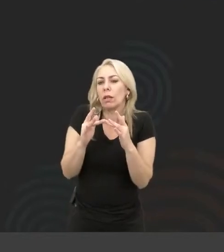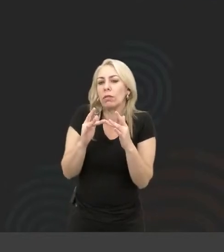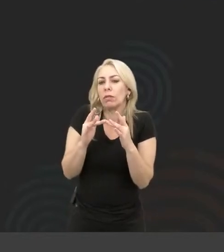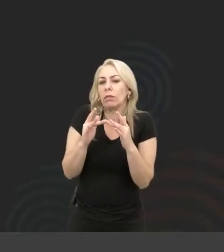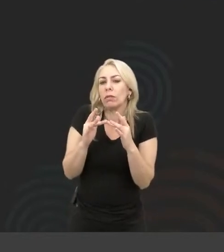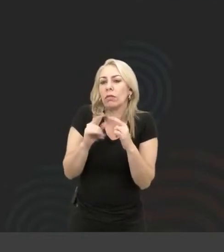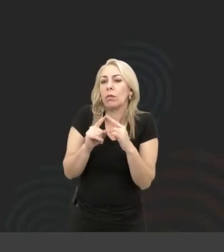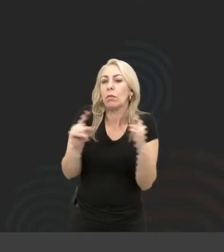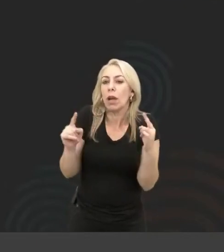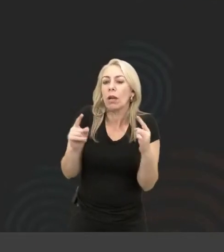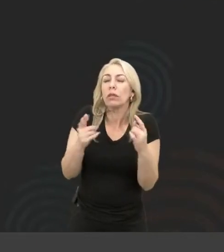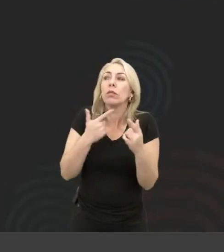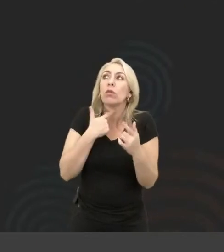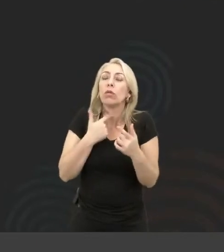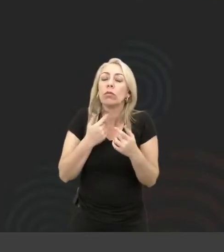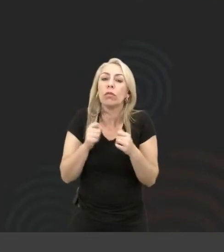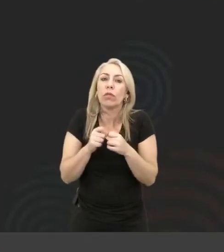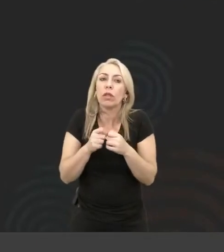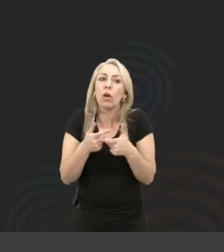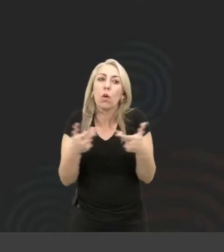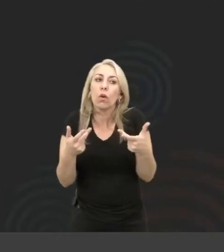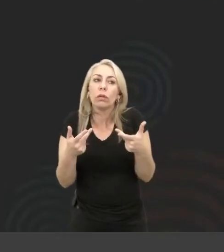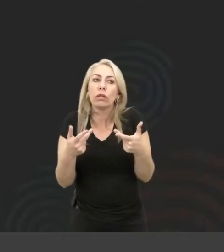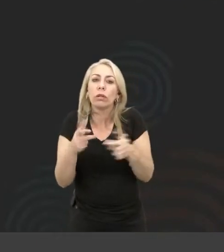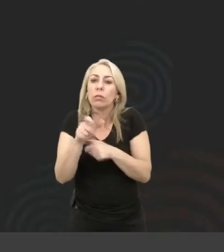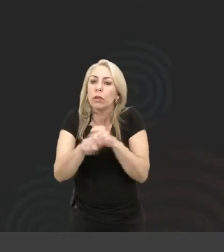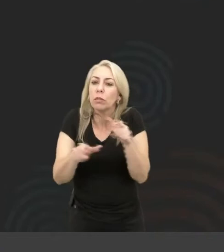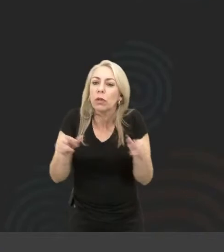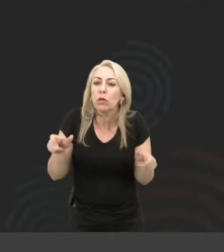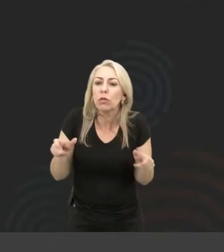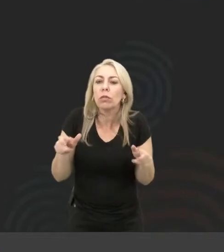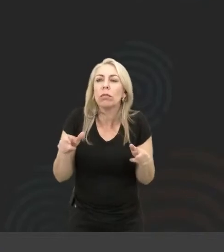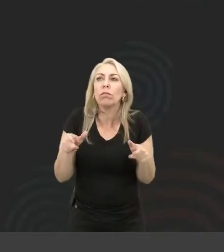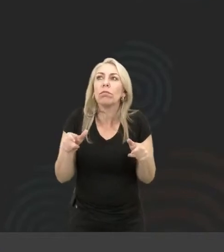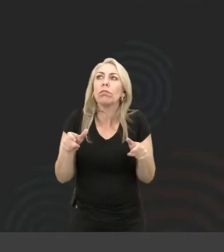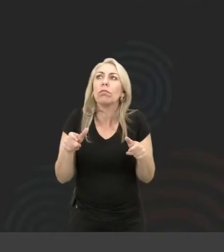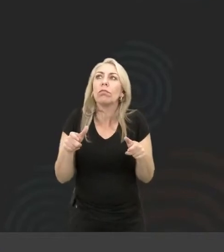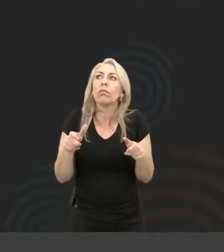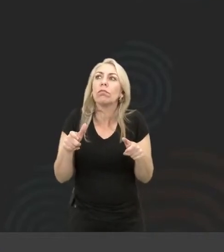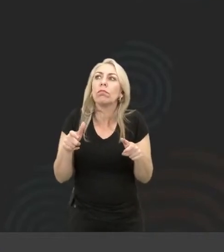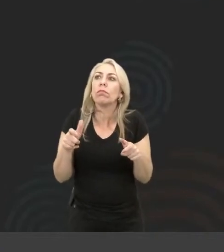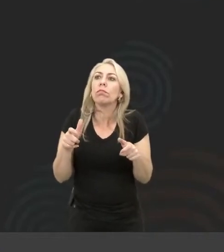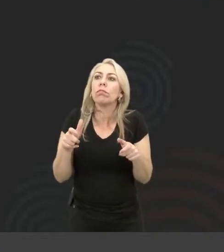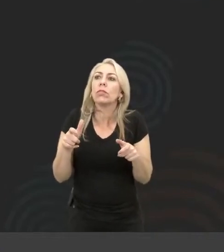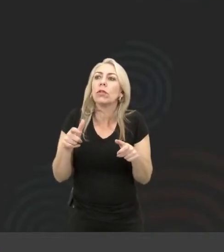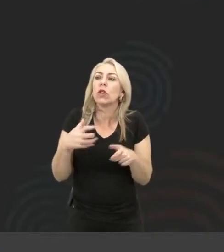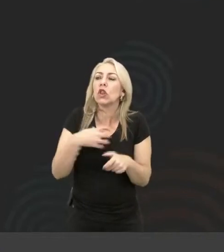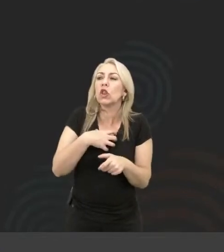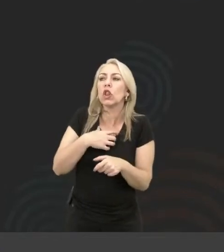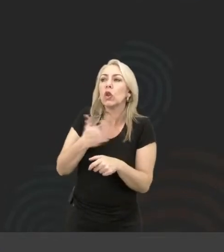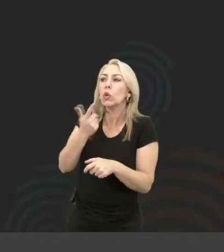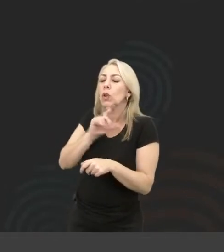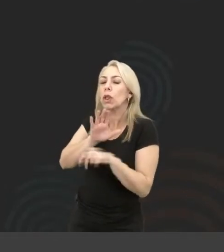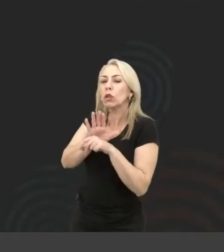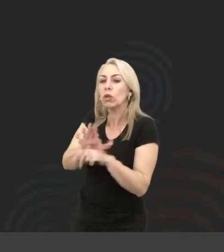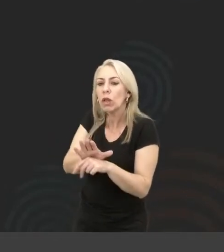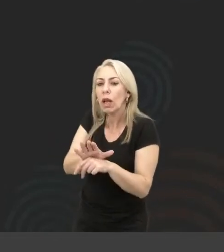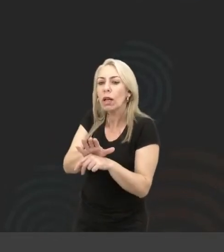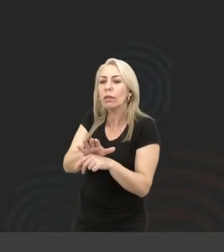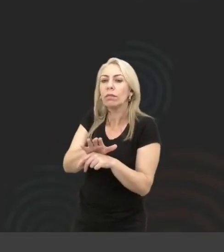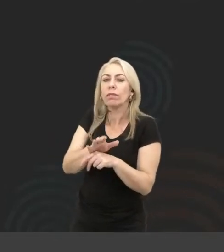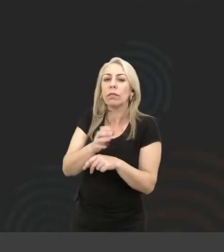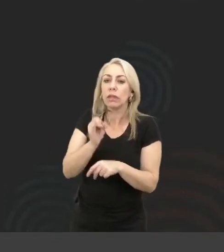gosto de fazer coisas pras pessoas no sentido de eu conseguir ajudar as pessoas. Então, toda vez que eu